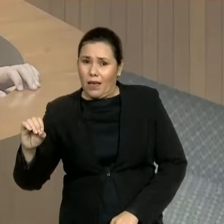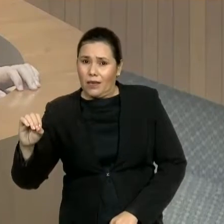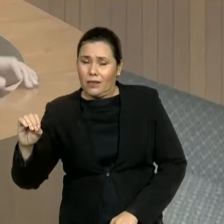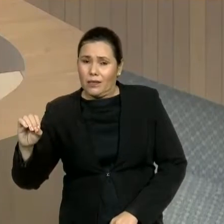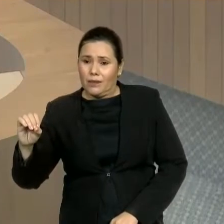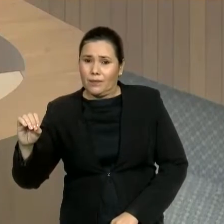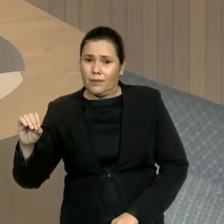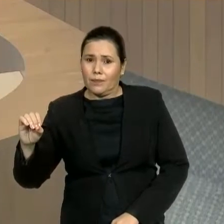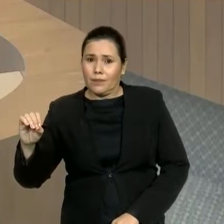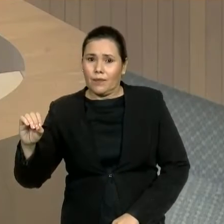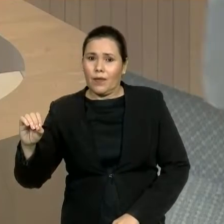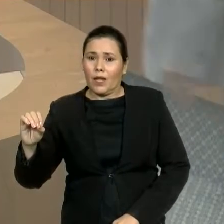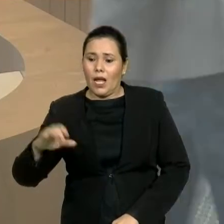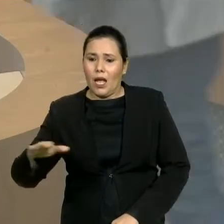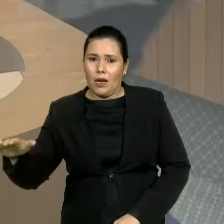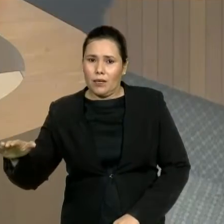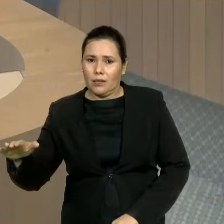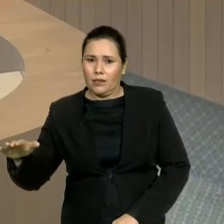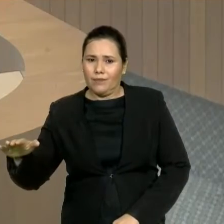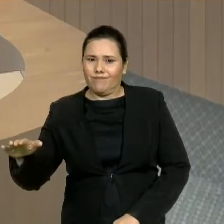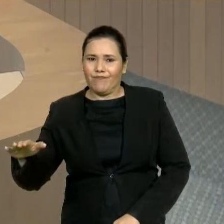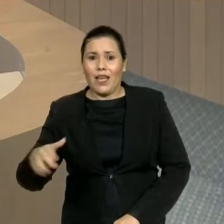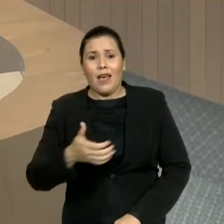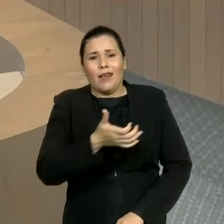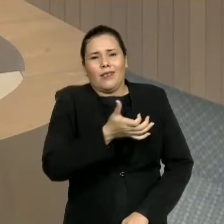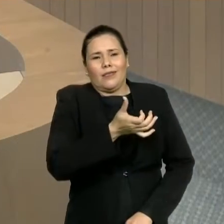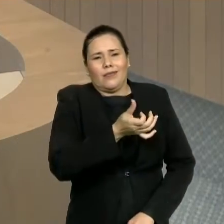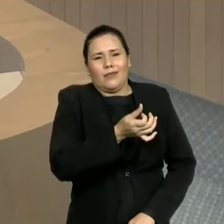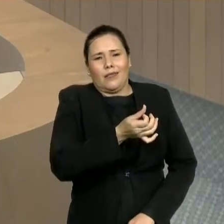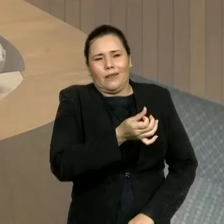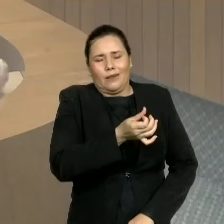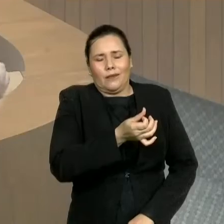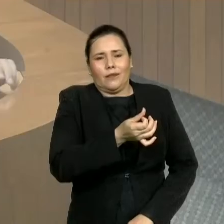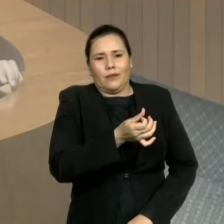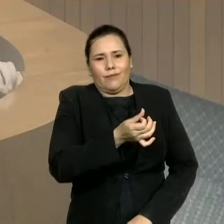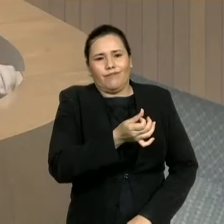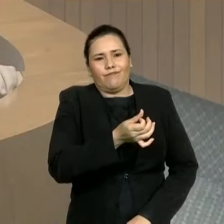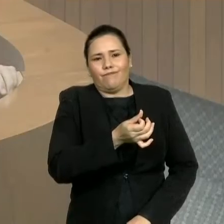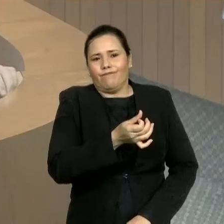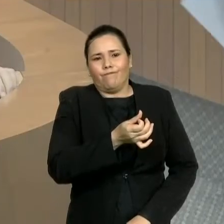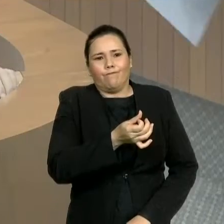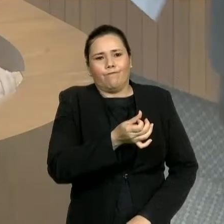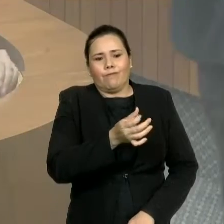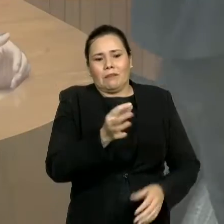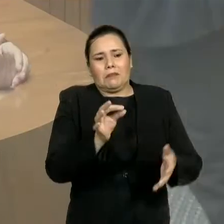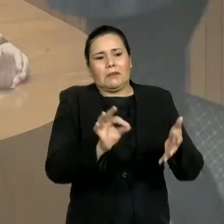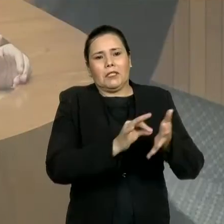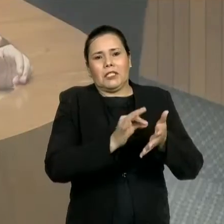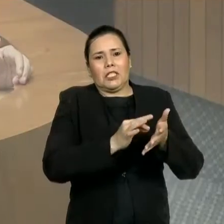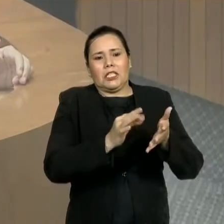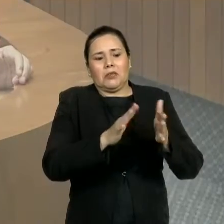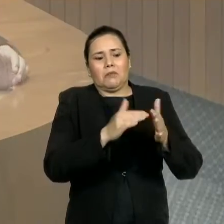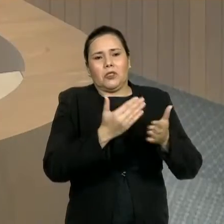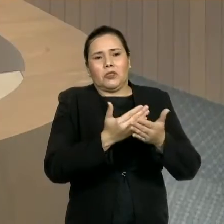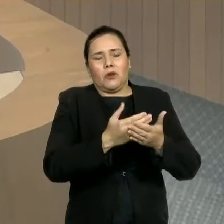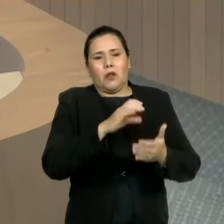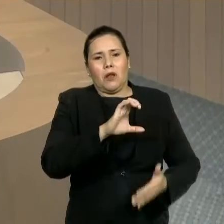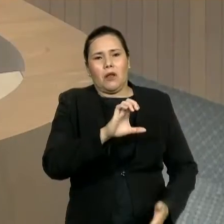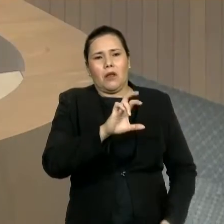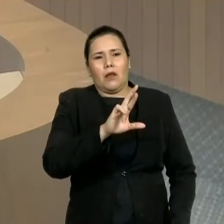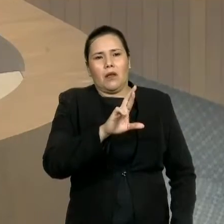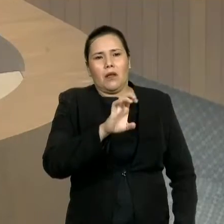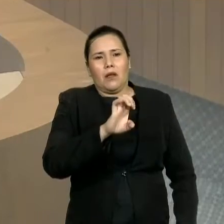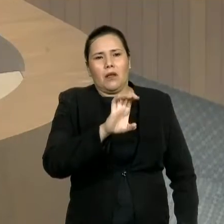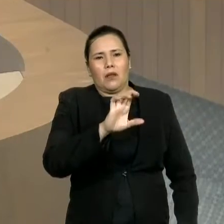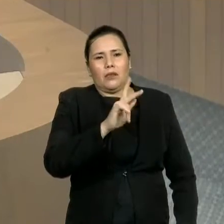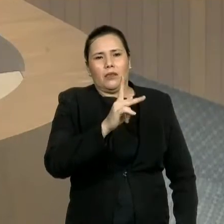das creches. E aí, o nosso paradoxo, entre os